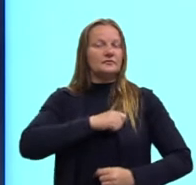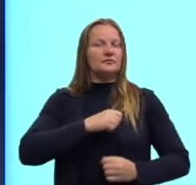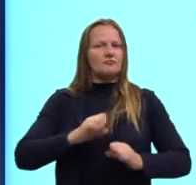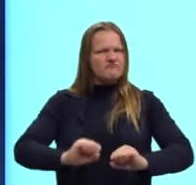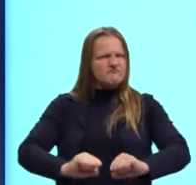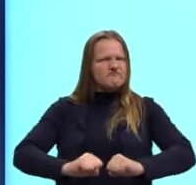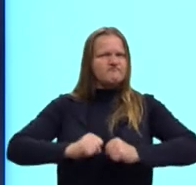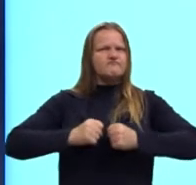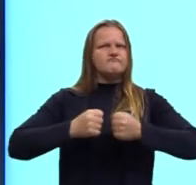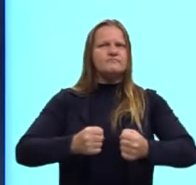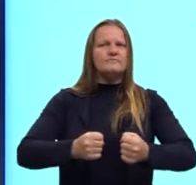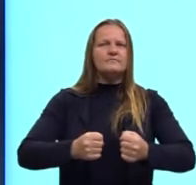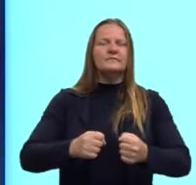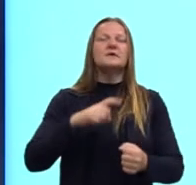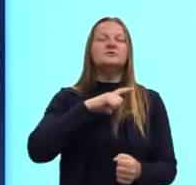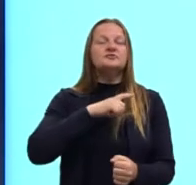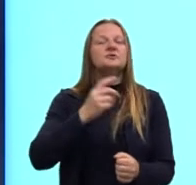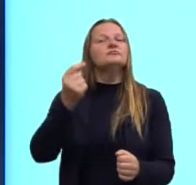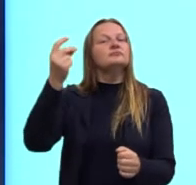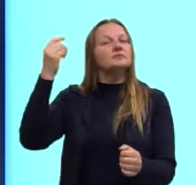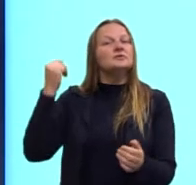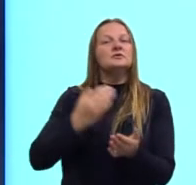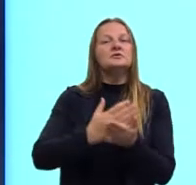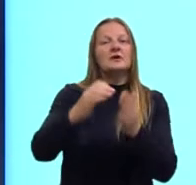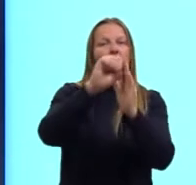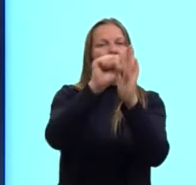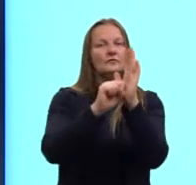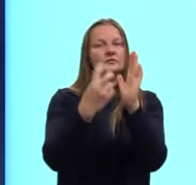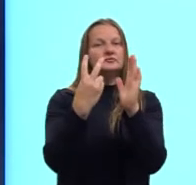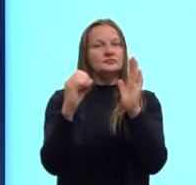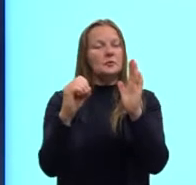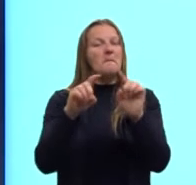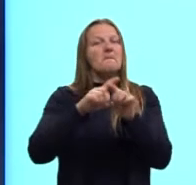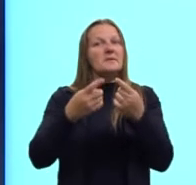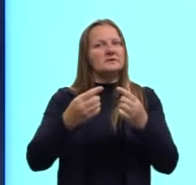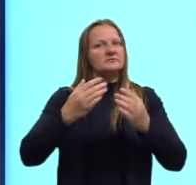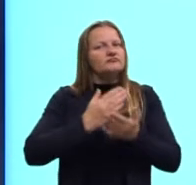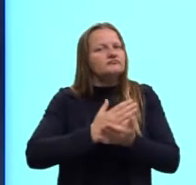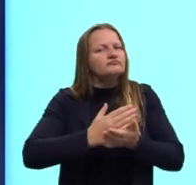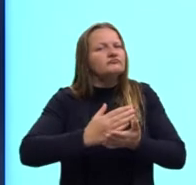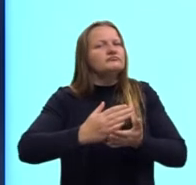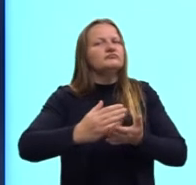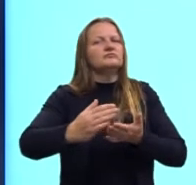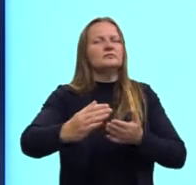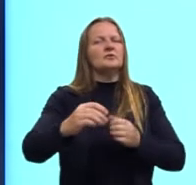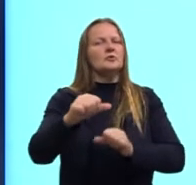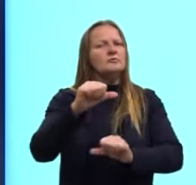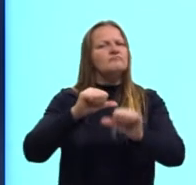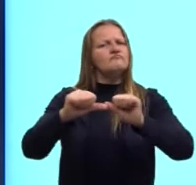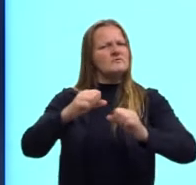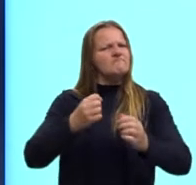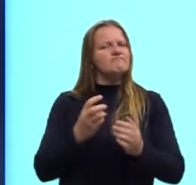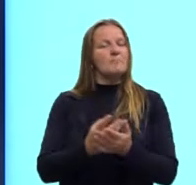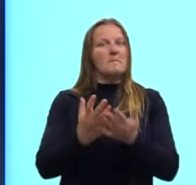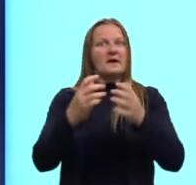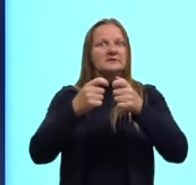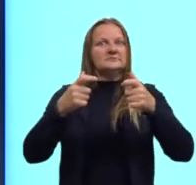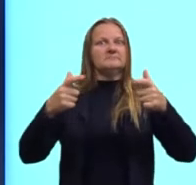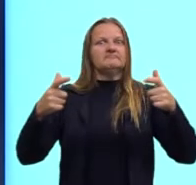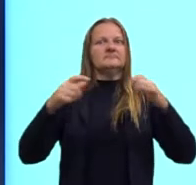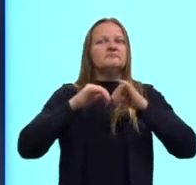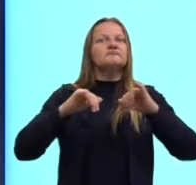força. Porque ele já existia desde o início do século XX, mas agora ele começa a reverberar mais. E um